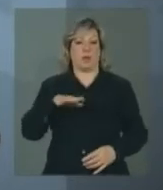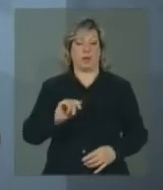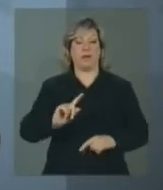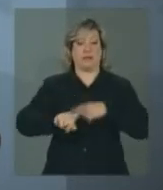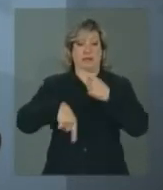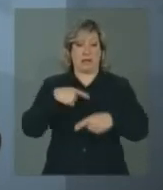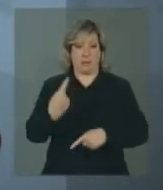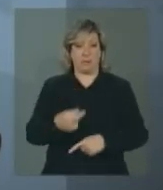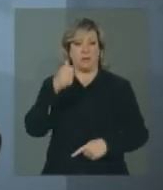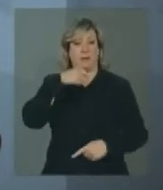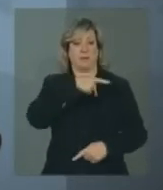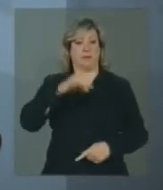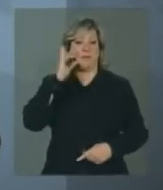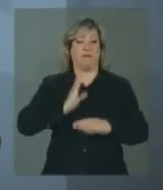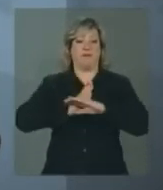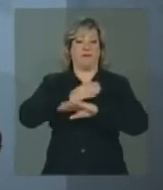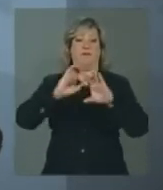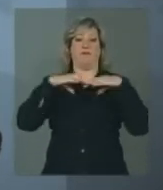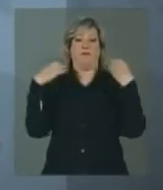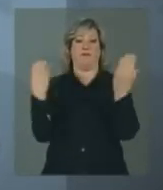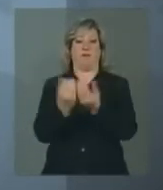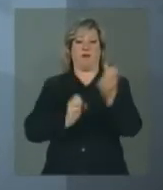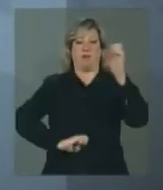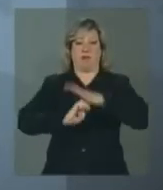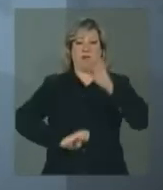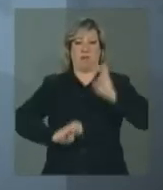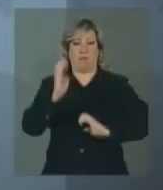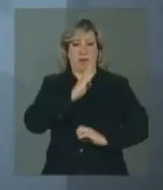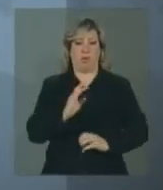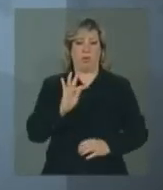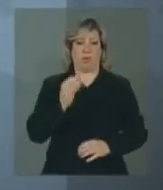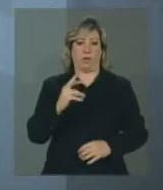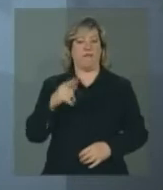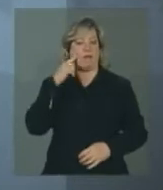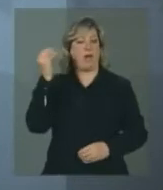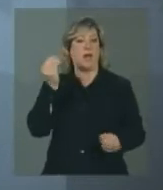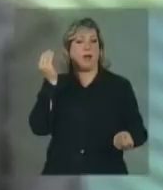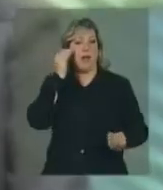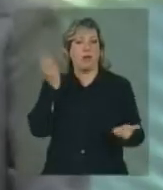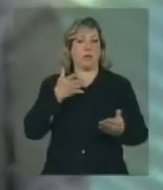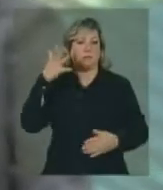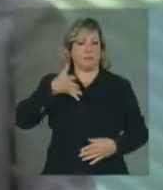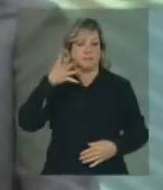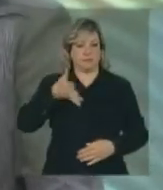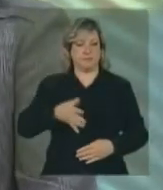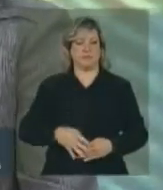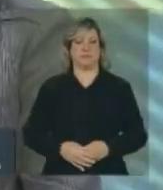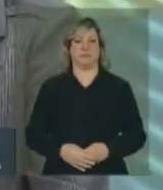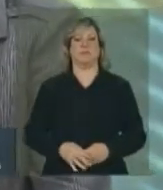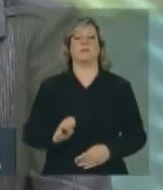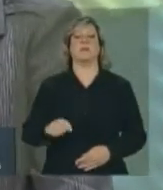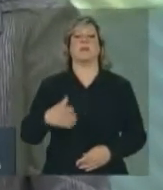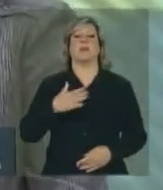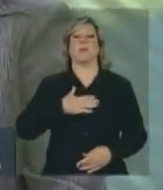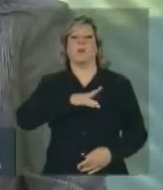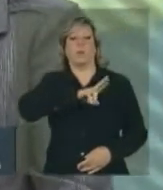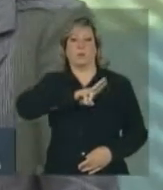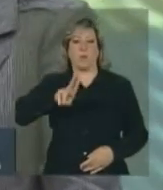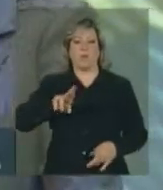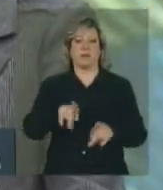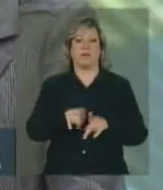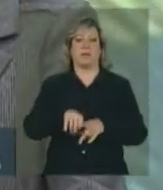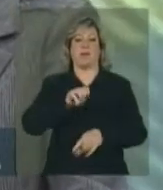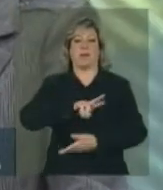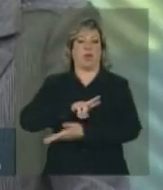do Fórum Empresarial Brasil-Turquia. Veja como foi o discurso da presidenta. Em meu nome e em nome de